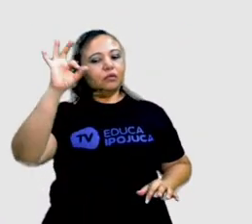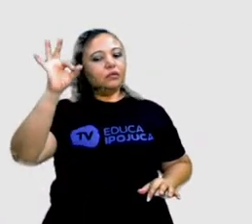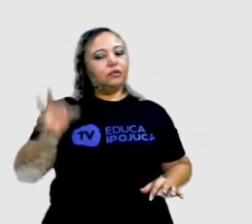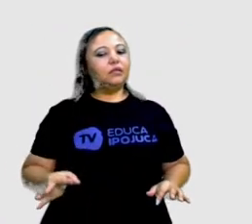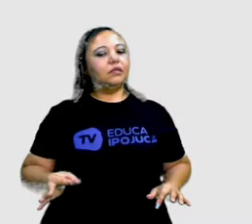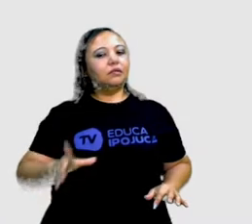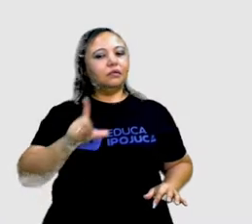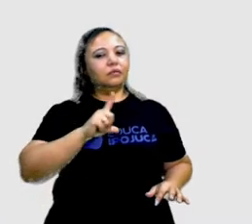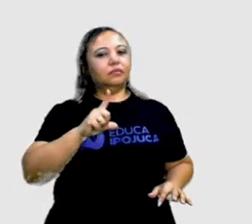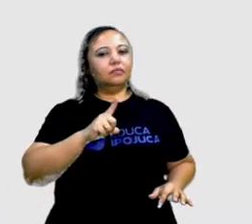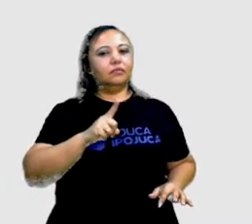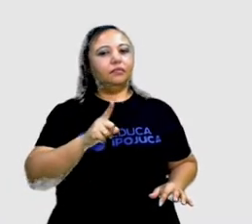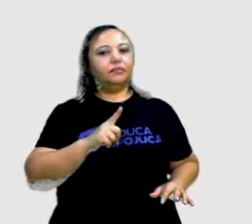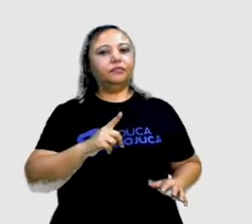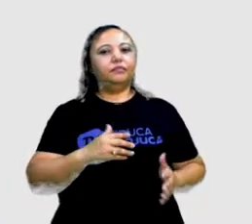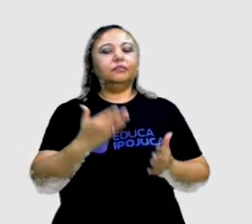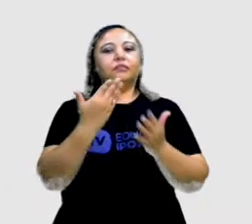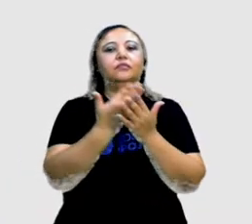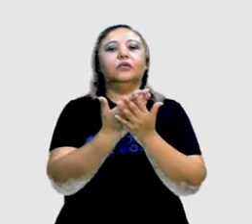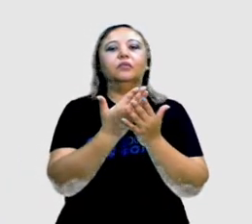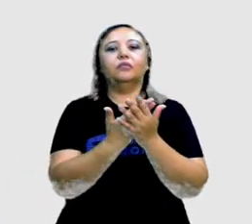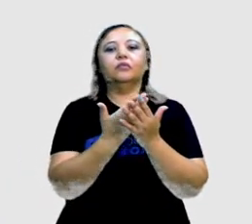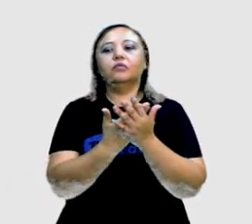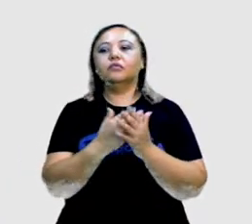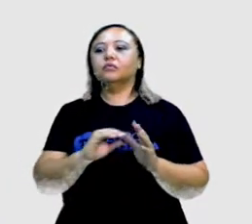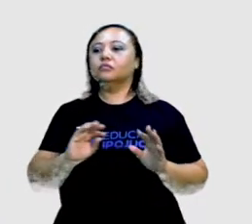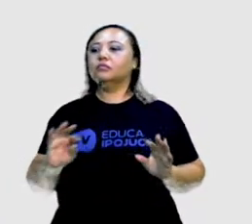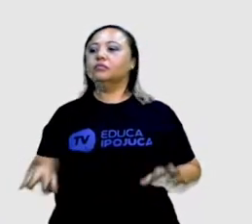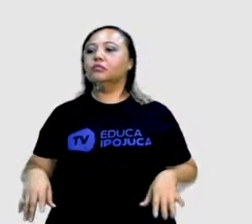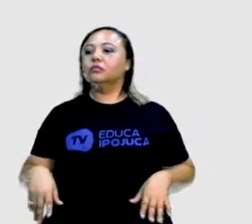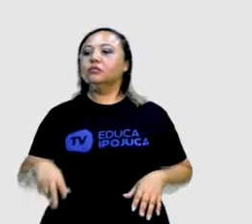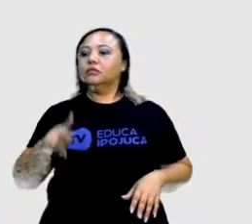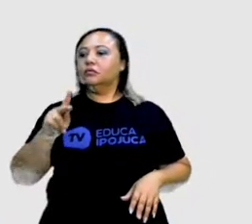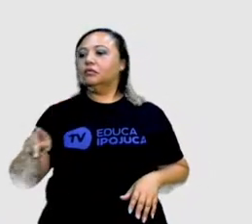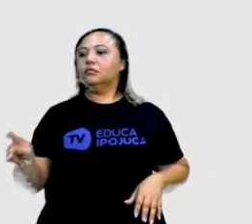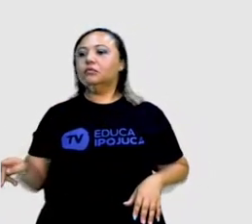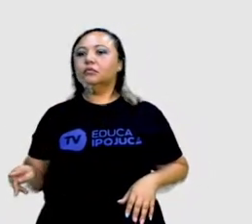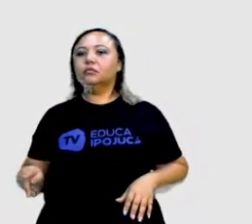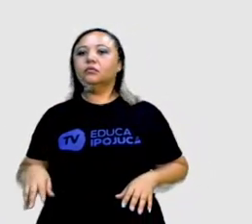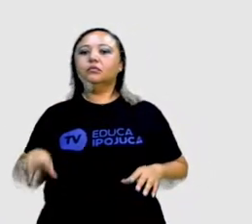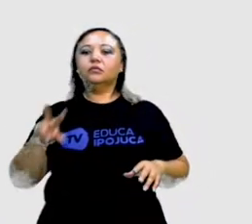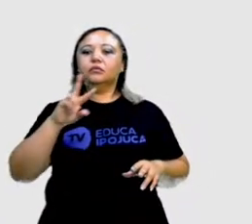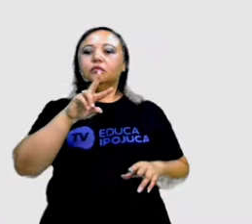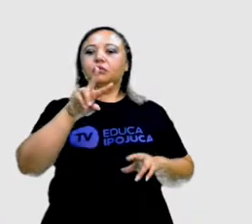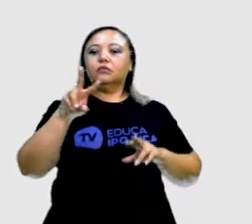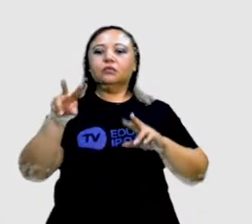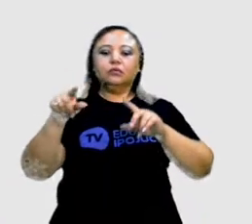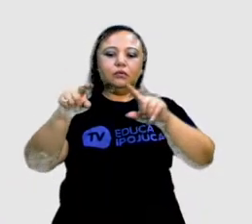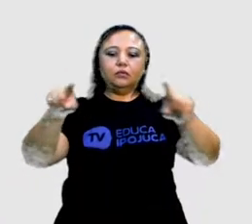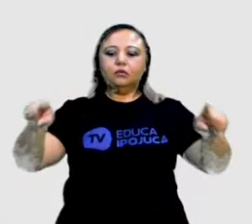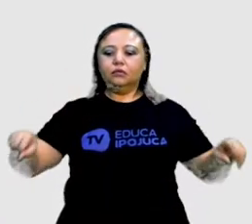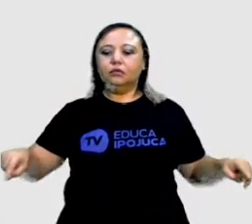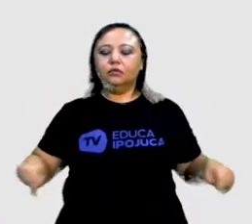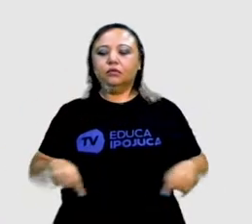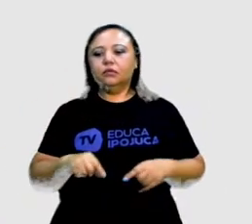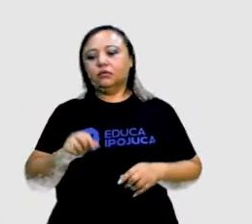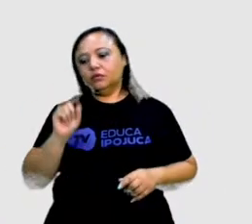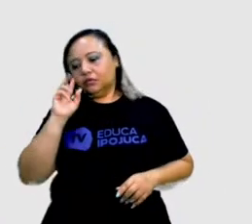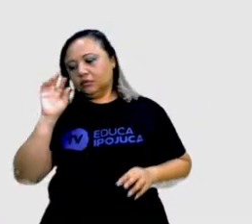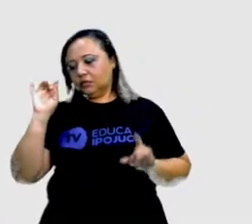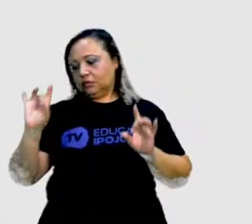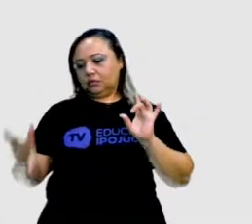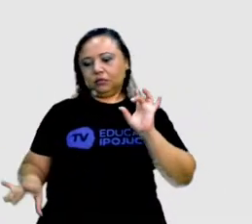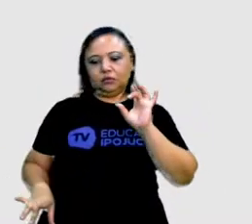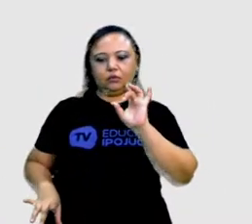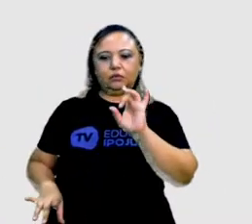Na sala de aula, a professora observa o chão e percebe vários papeizinhos jogados. Ela,